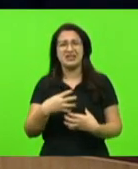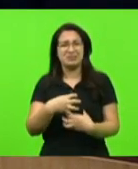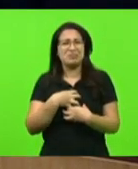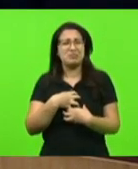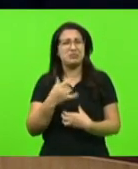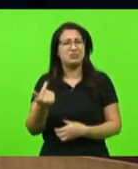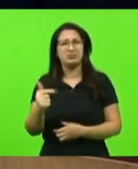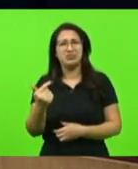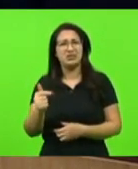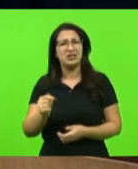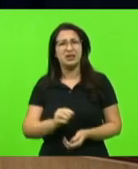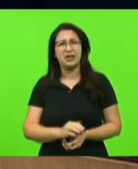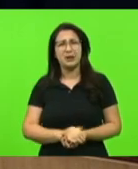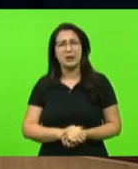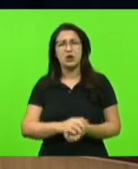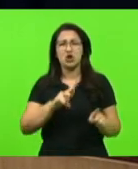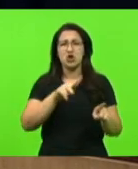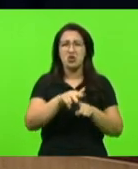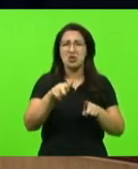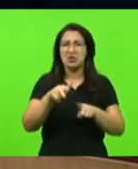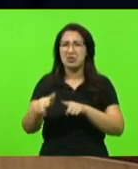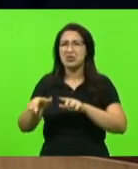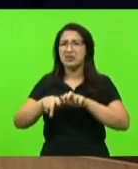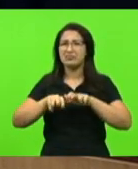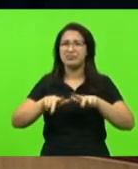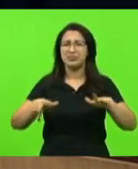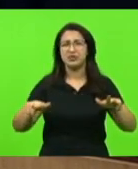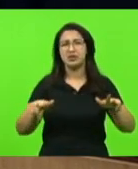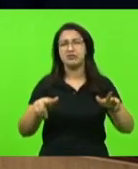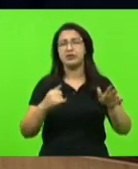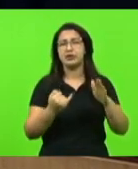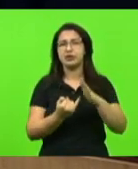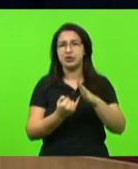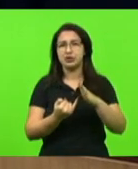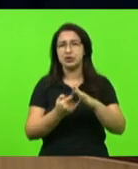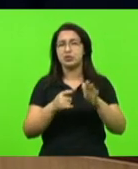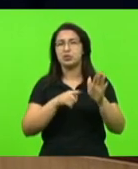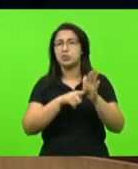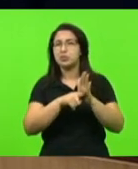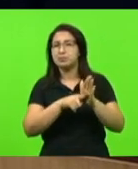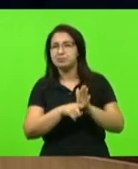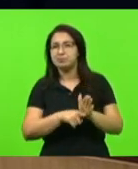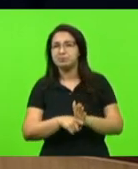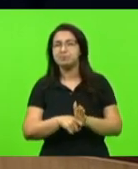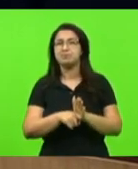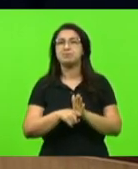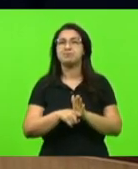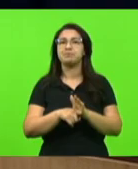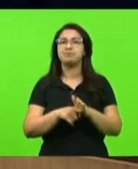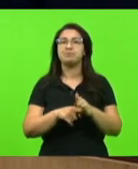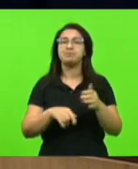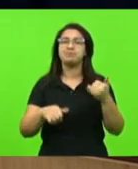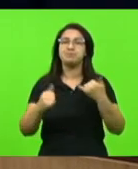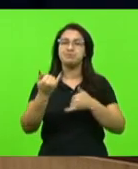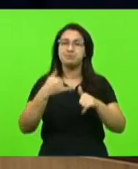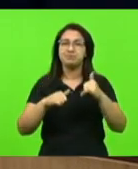cortar recursos exatamente do Instituto de Pesquisas e Energia Nuclear